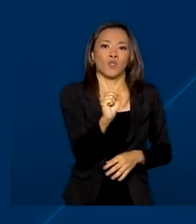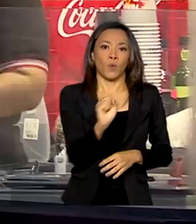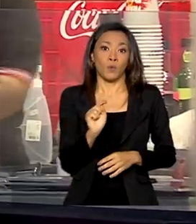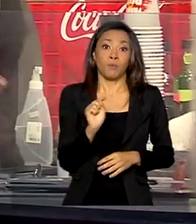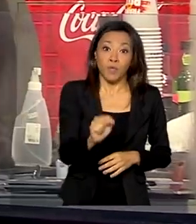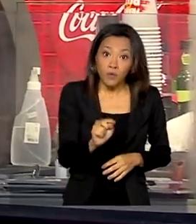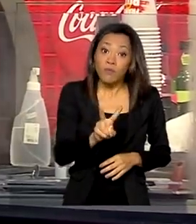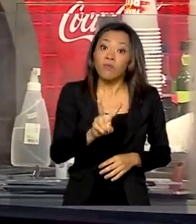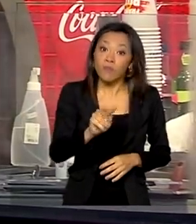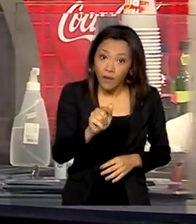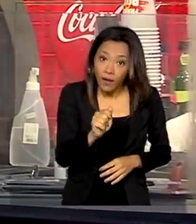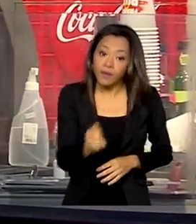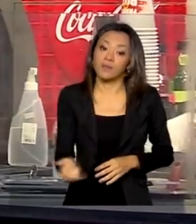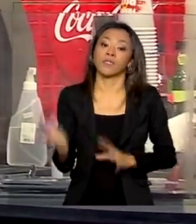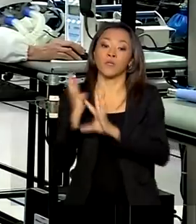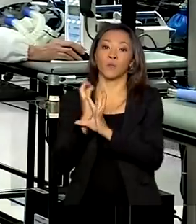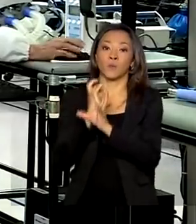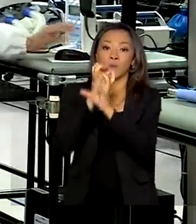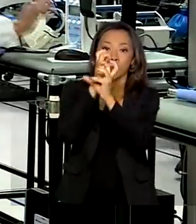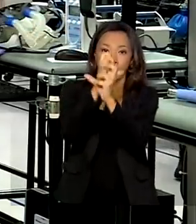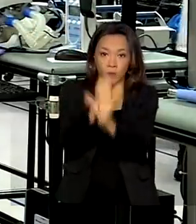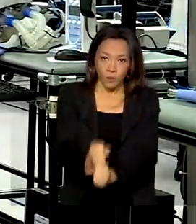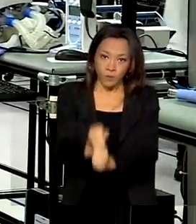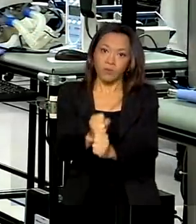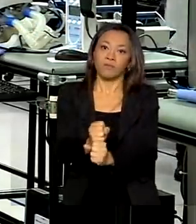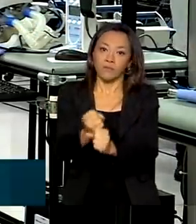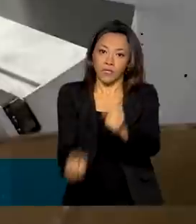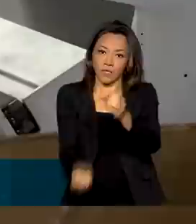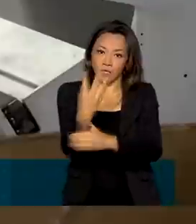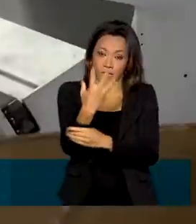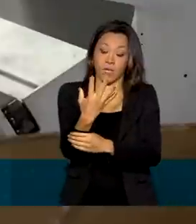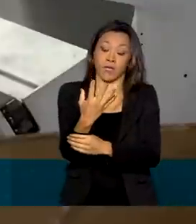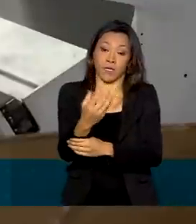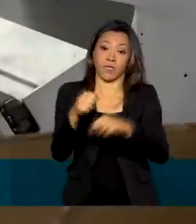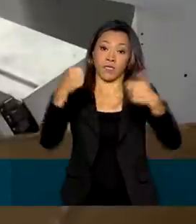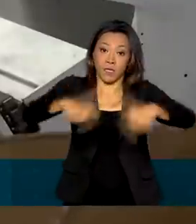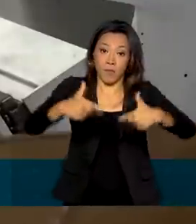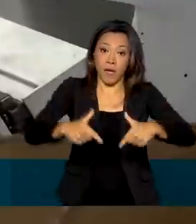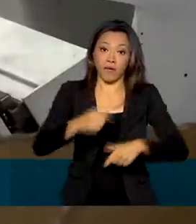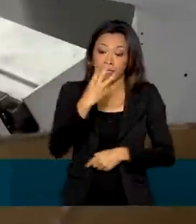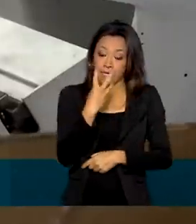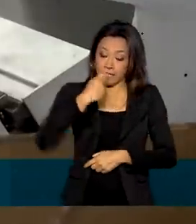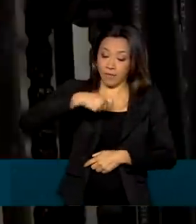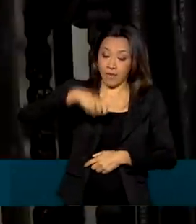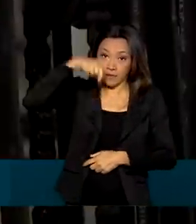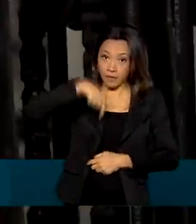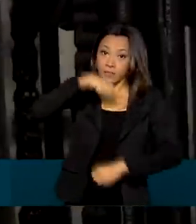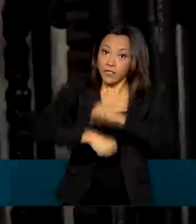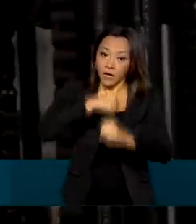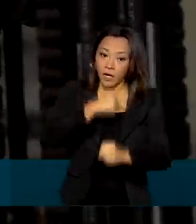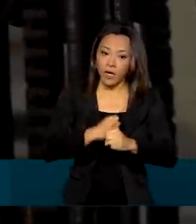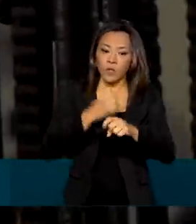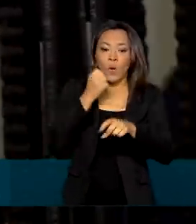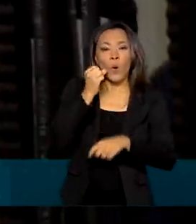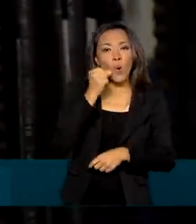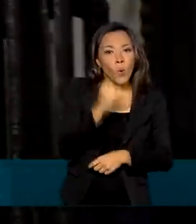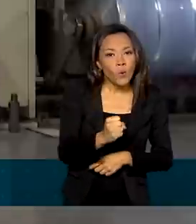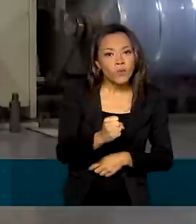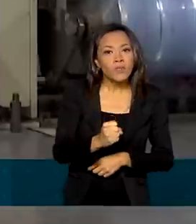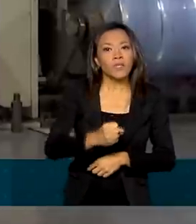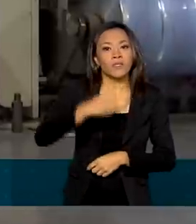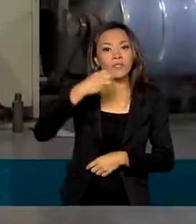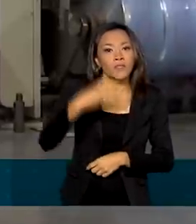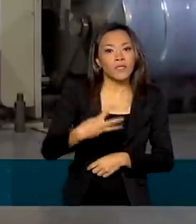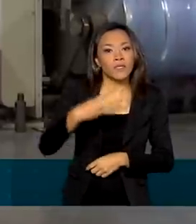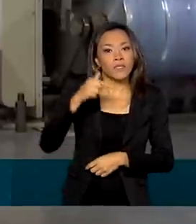de trabalho. O acumulado na geração de emprego no primeiro trimestre do ano foi de 837